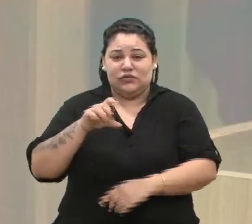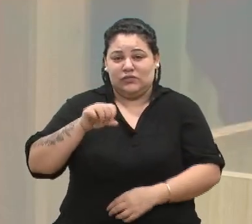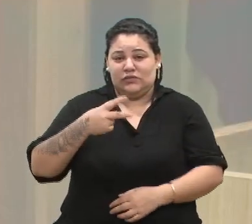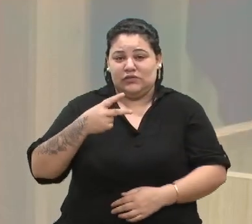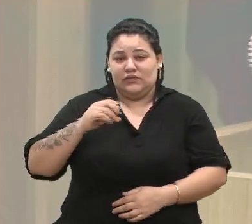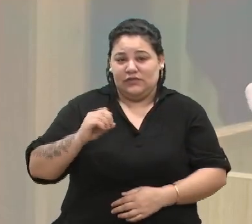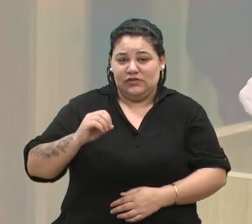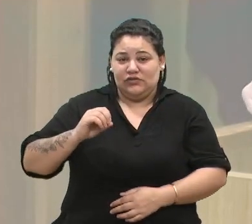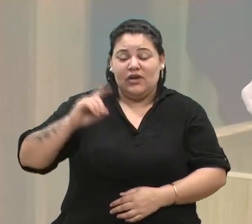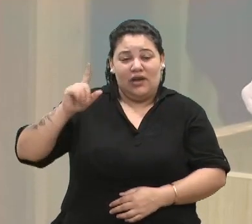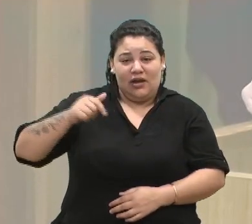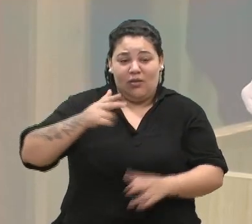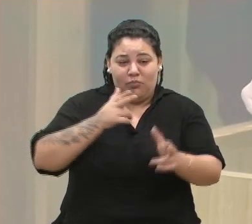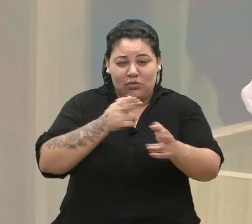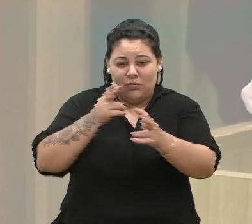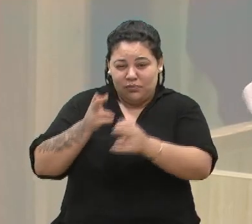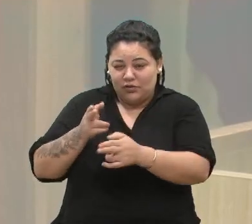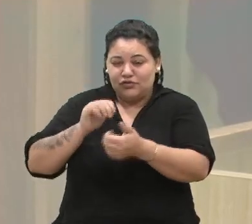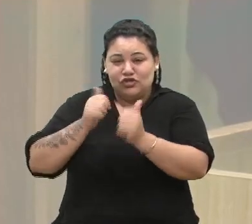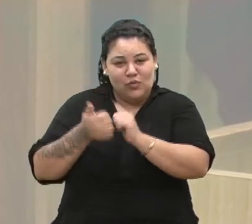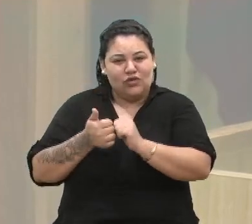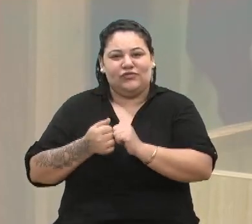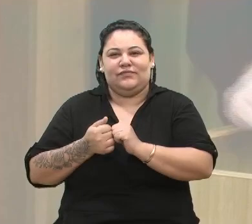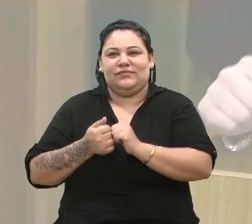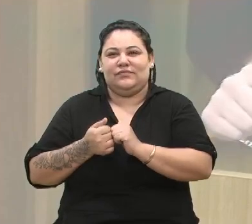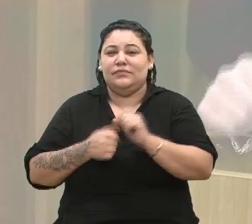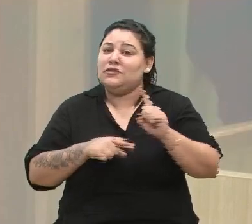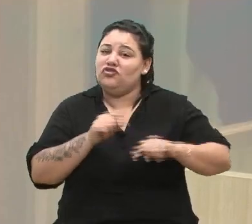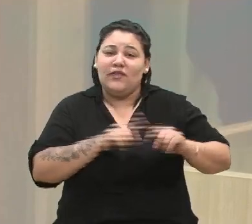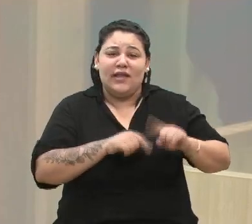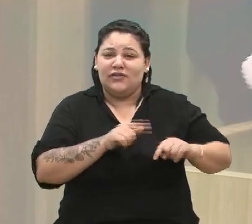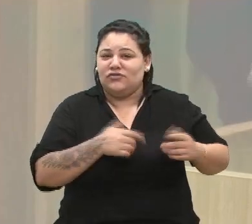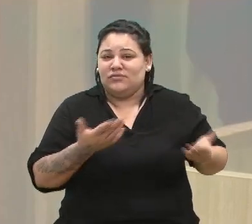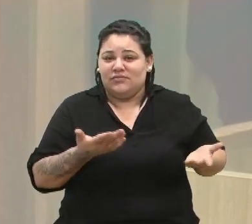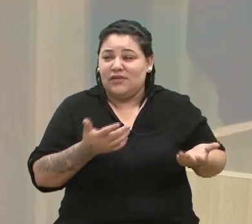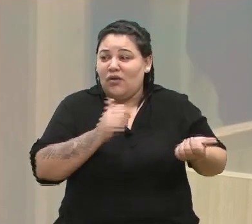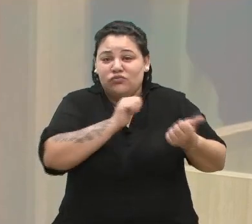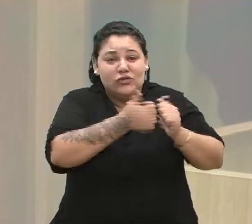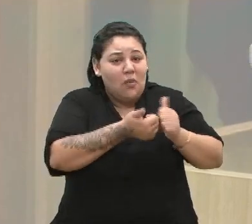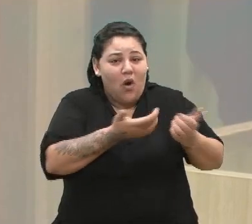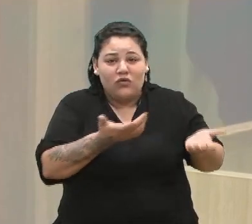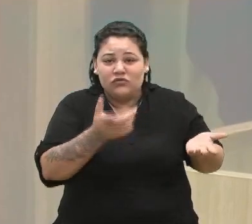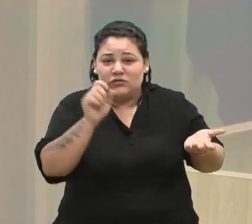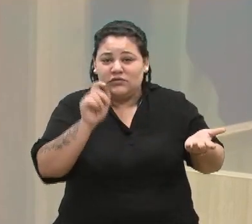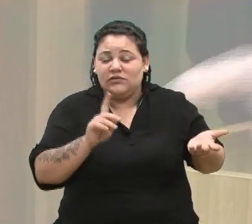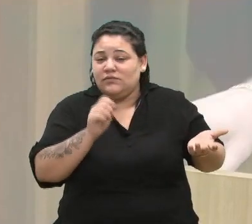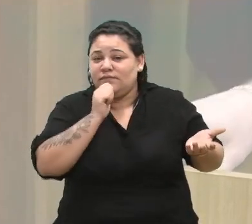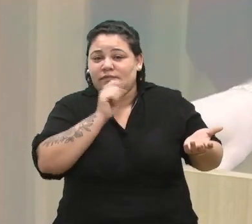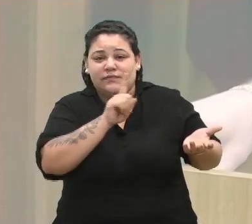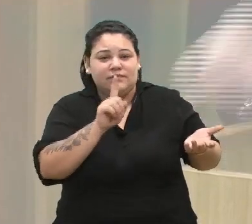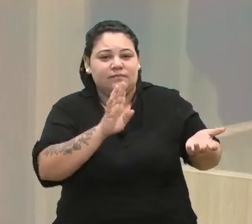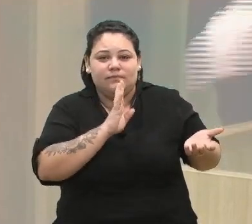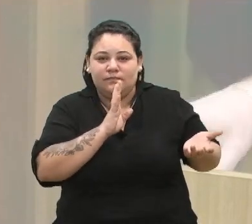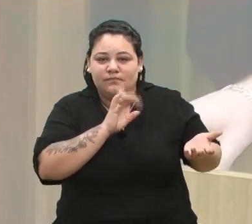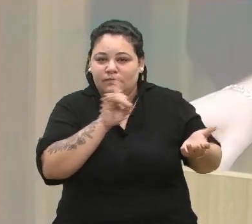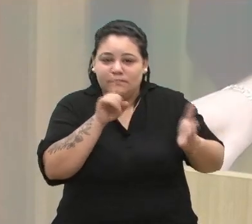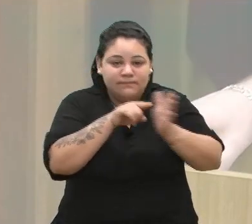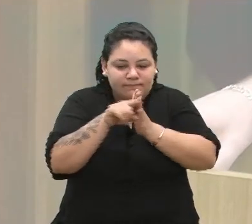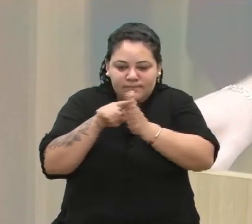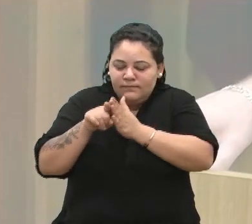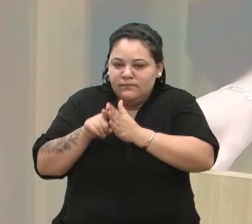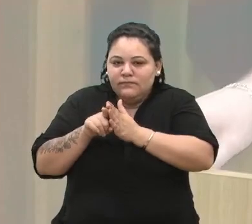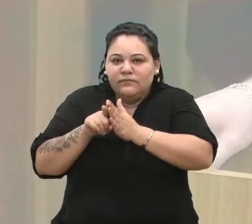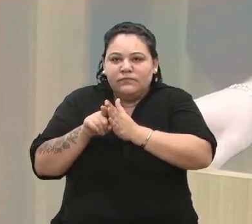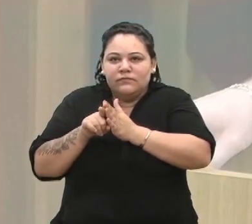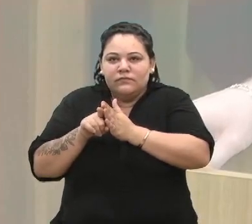Foi o tiro desportivo. É um esporte, para quem não conhece, não pesquisou ou não entende, é um esporte,